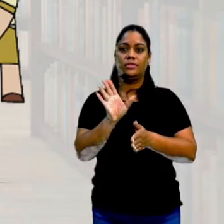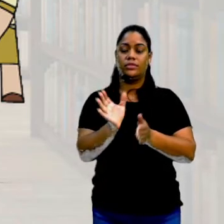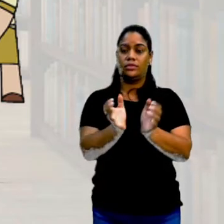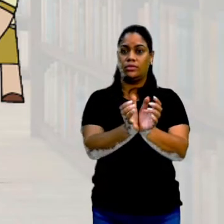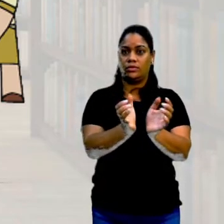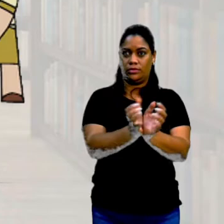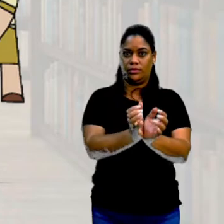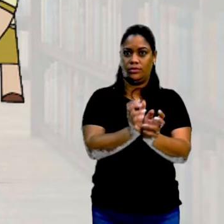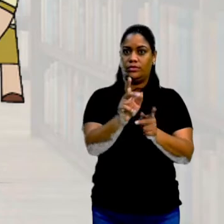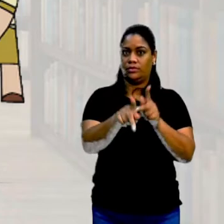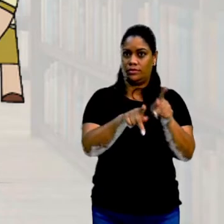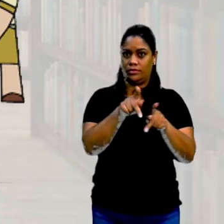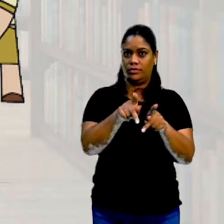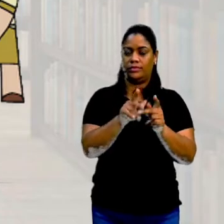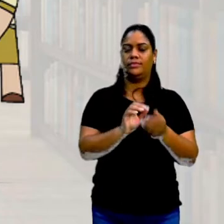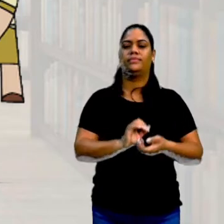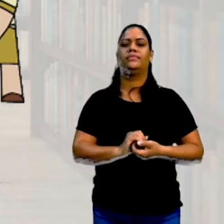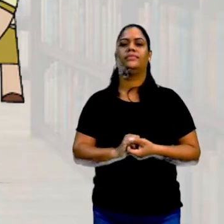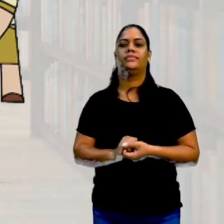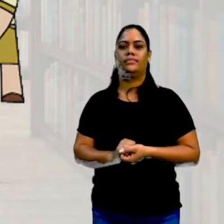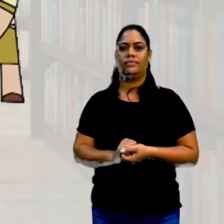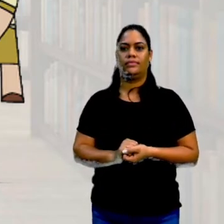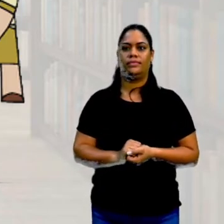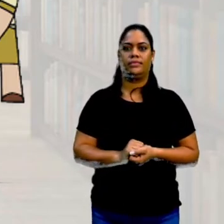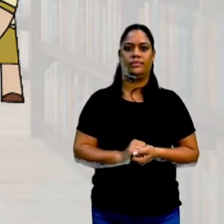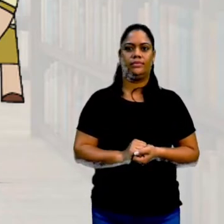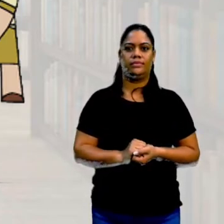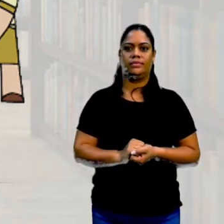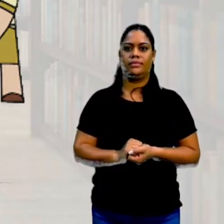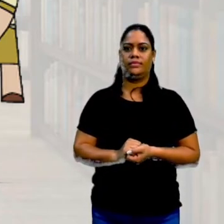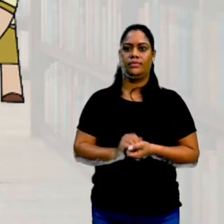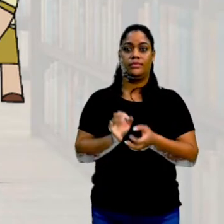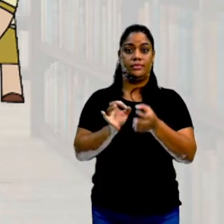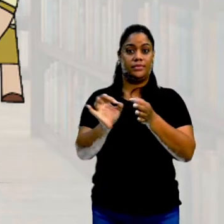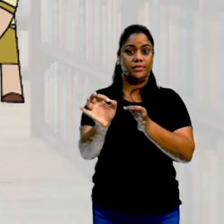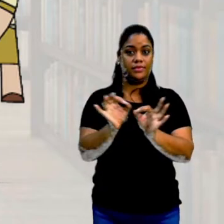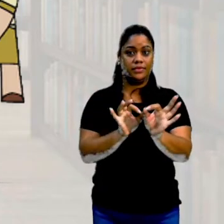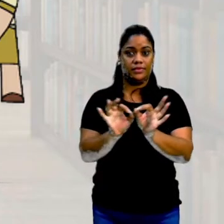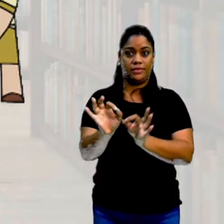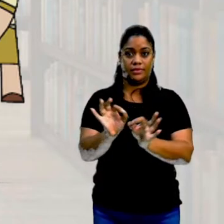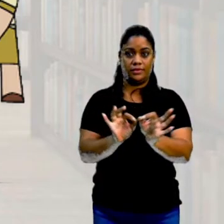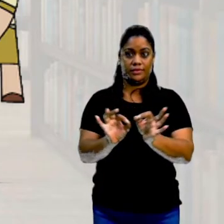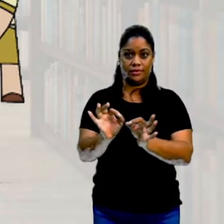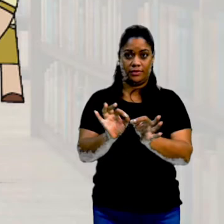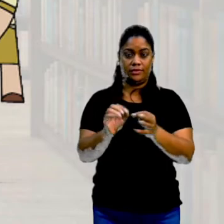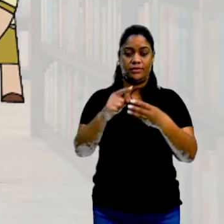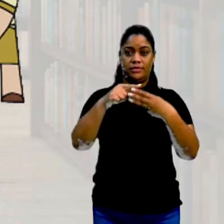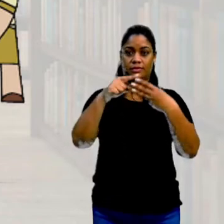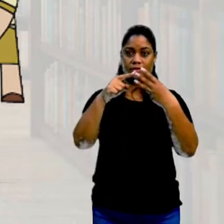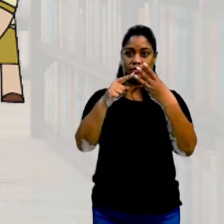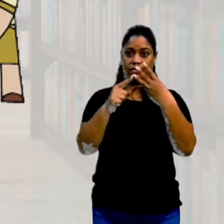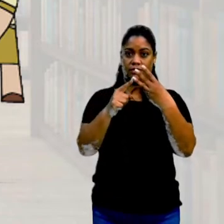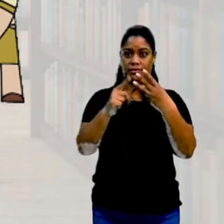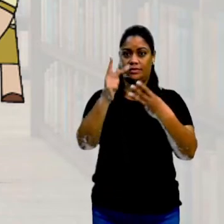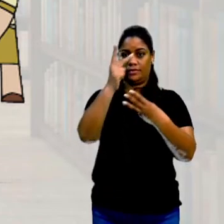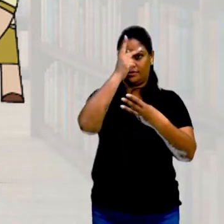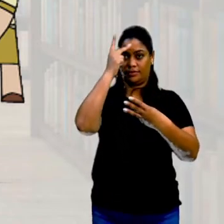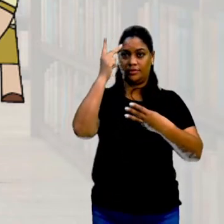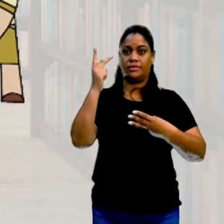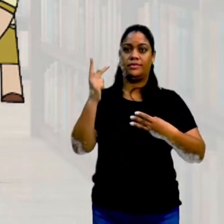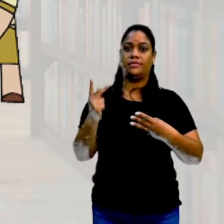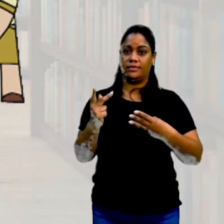população, de algumas formas. Essa forma de organizar essas 3 pessoas que vão ser